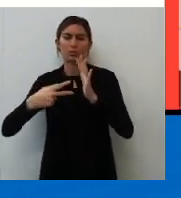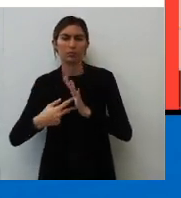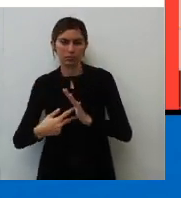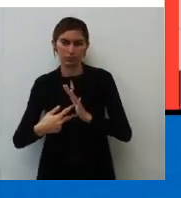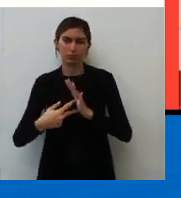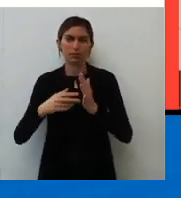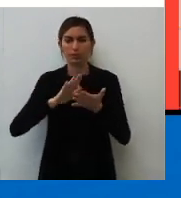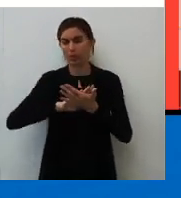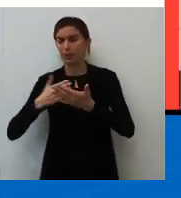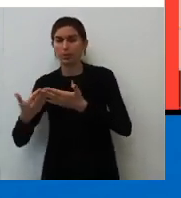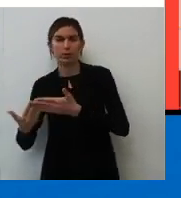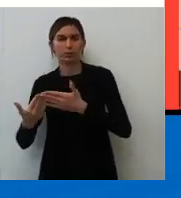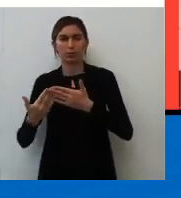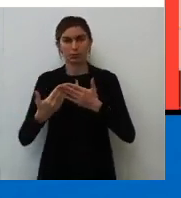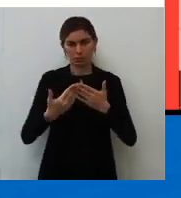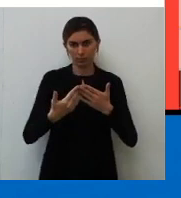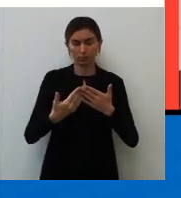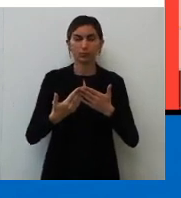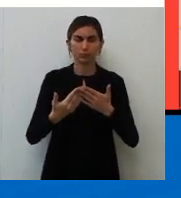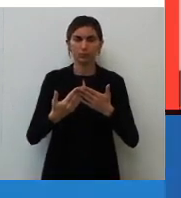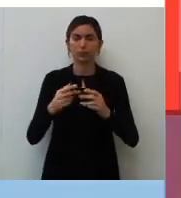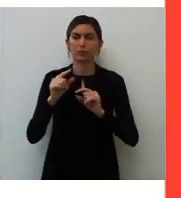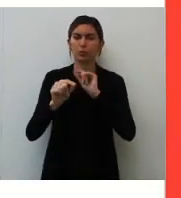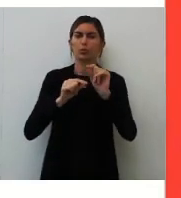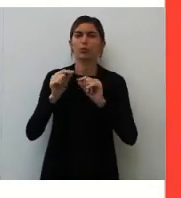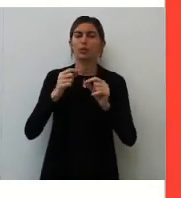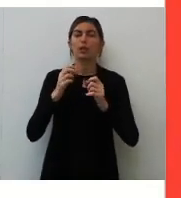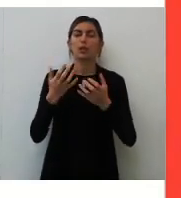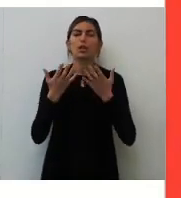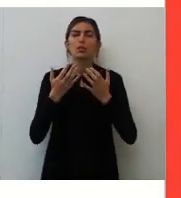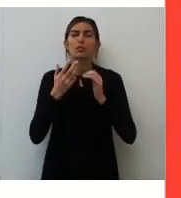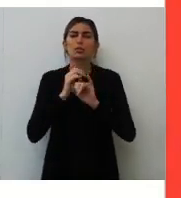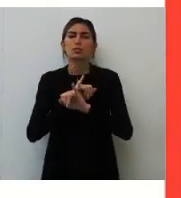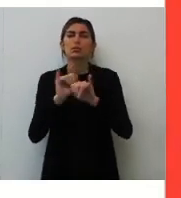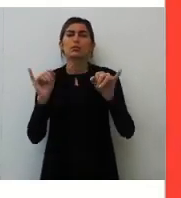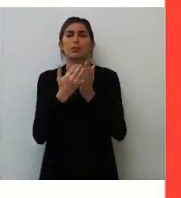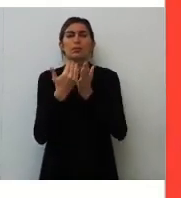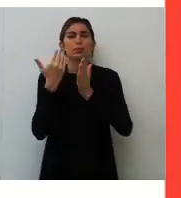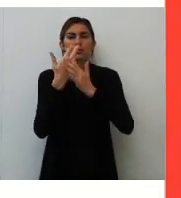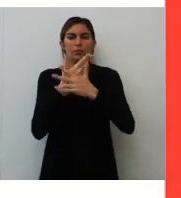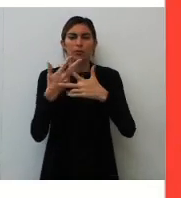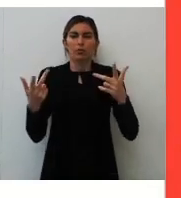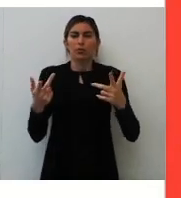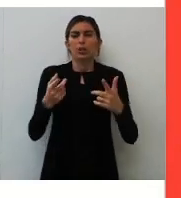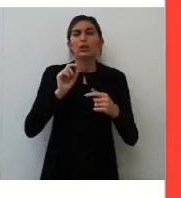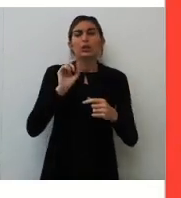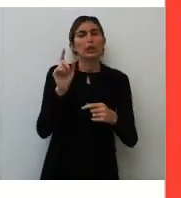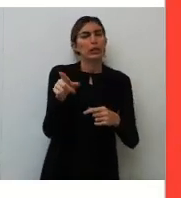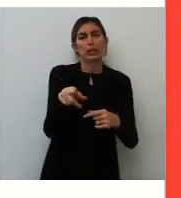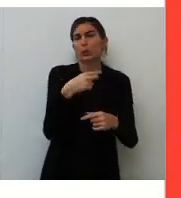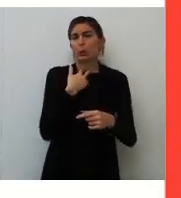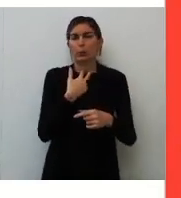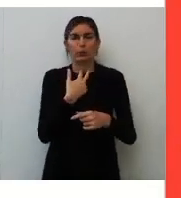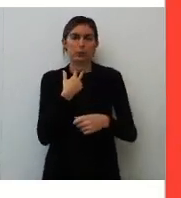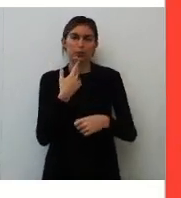Beleza? Interpretação pura. Quis dizer mais alguma coisa e não pôde.